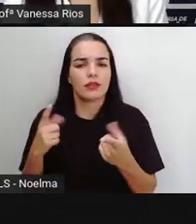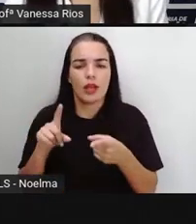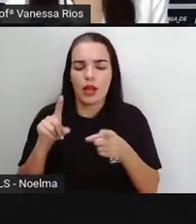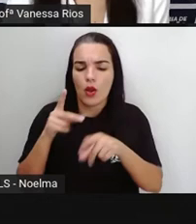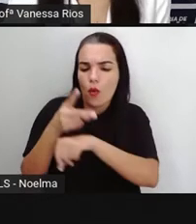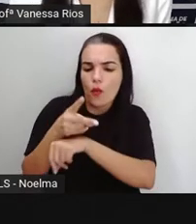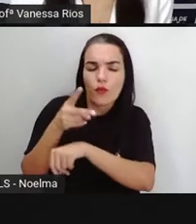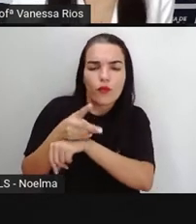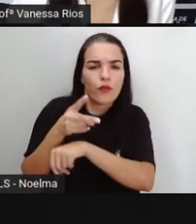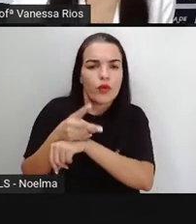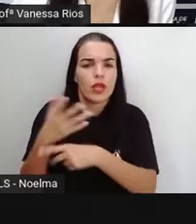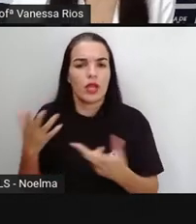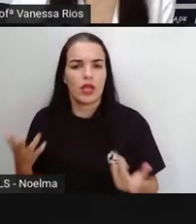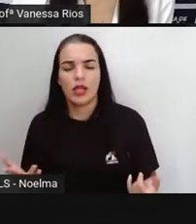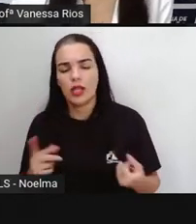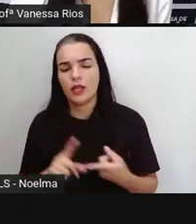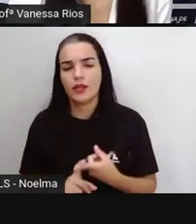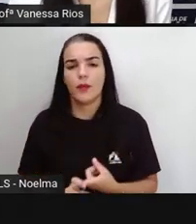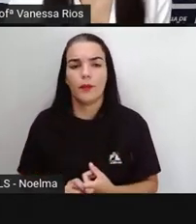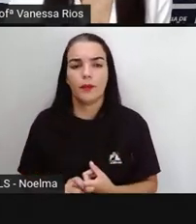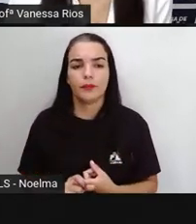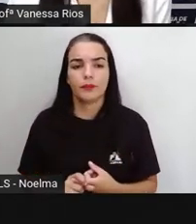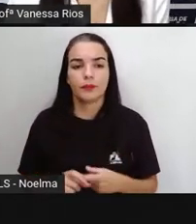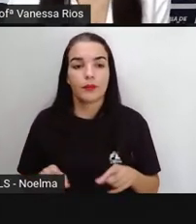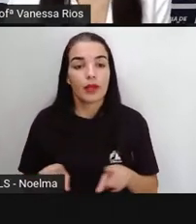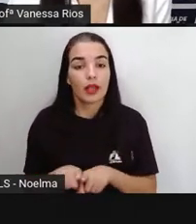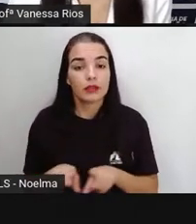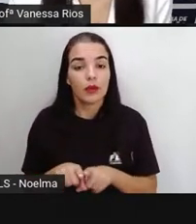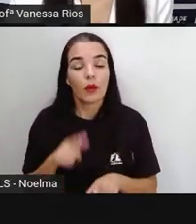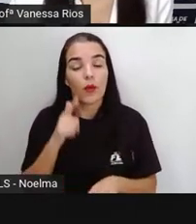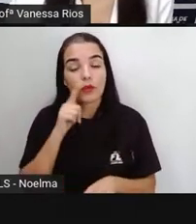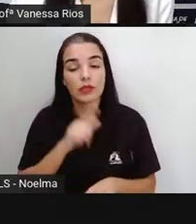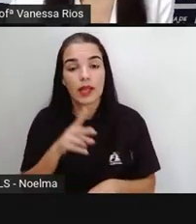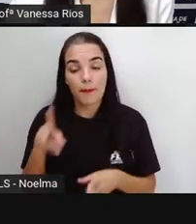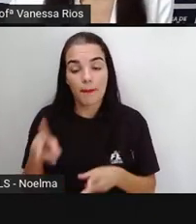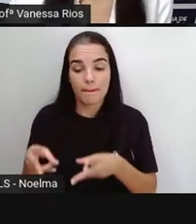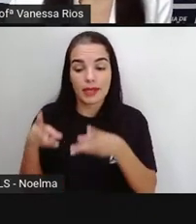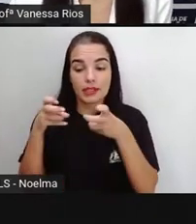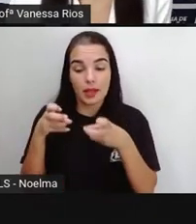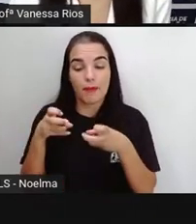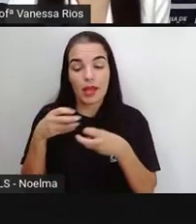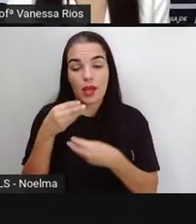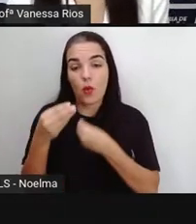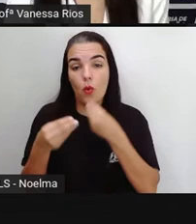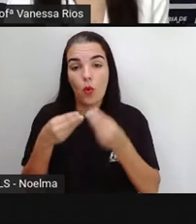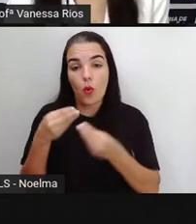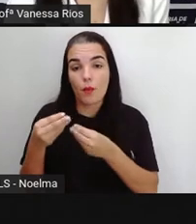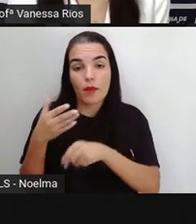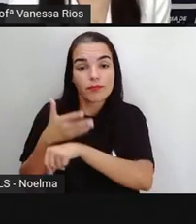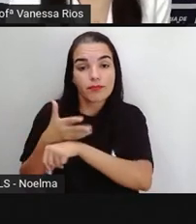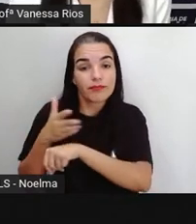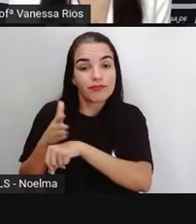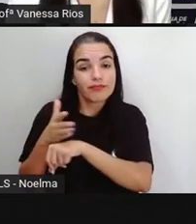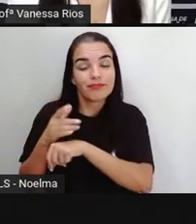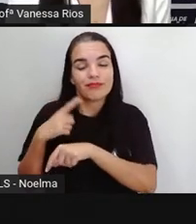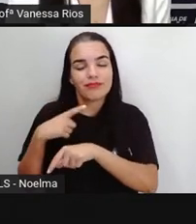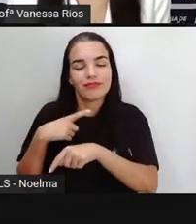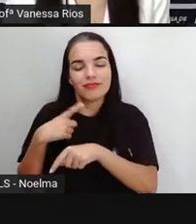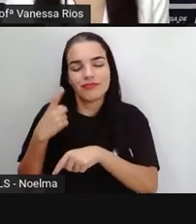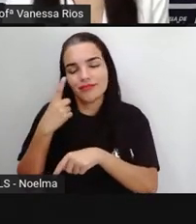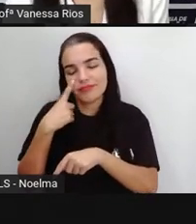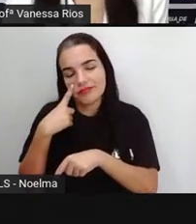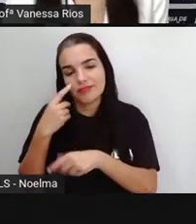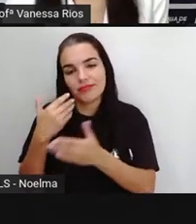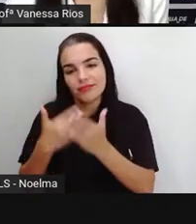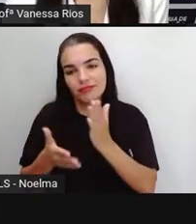fotografia quanto também do vídeo. Então, a gente consegue perceber de forma prática, de forma ativa, como é que esse